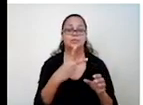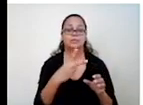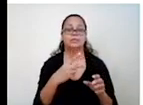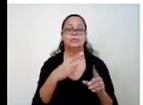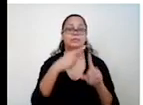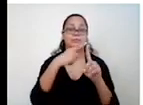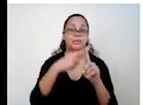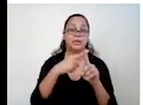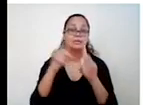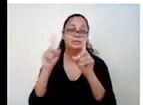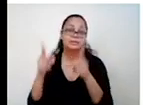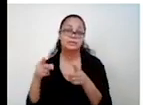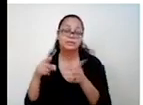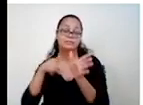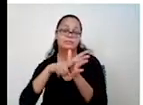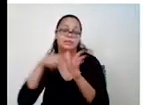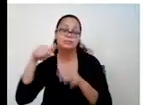aqui, ó.